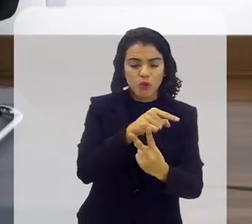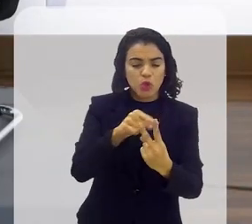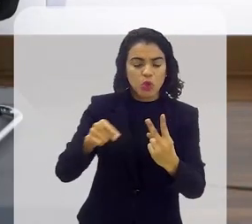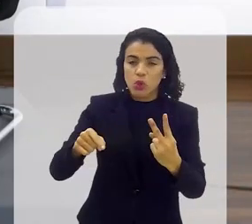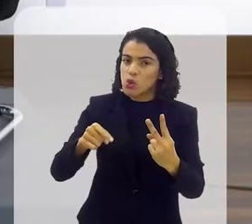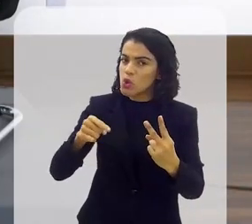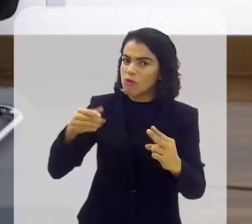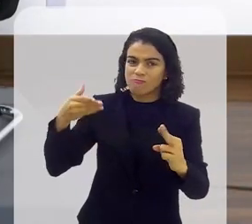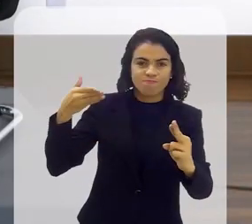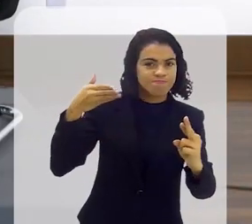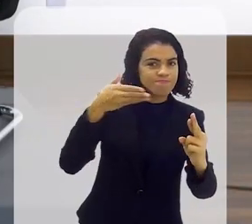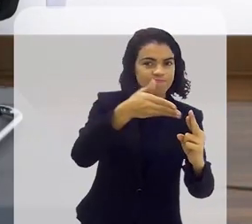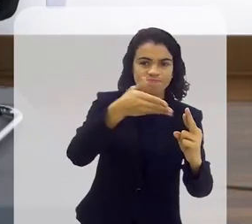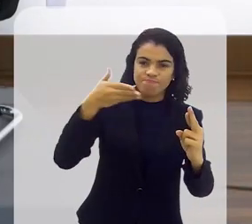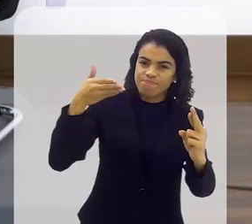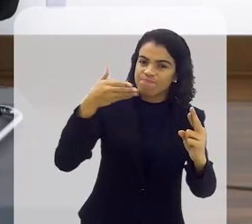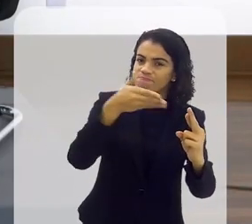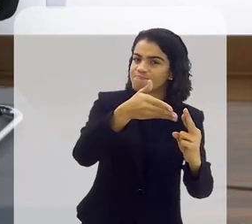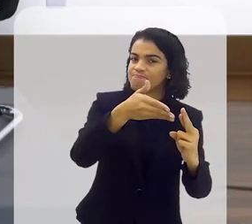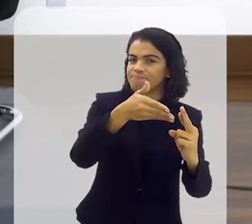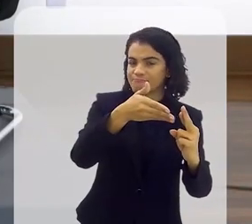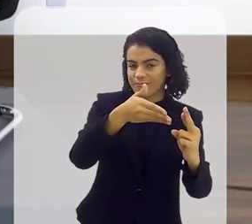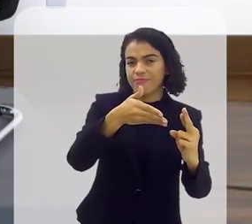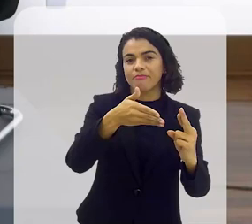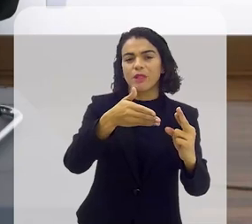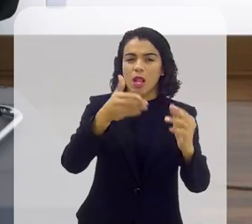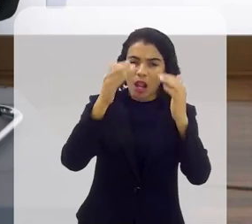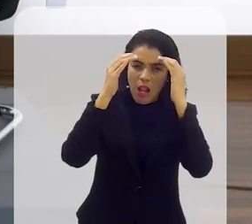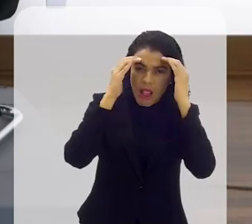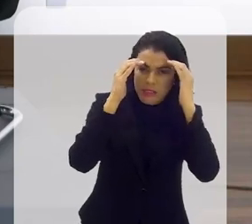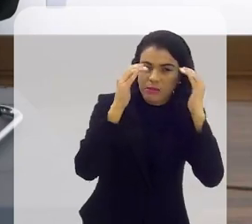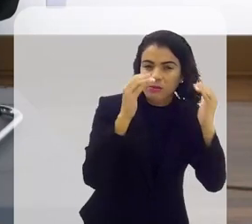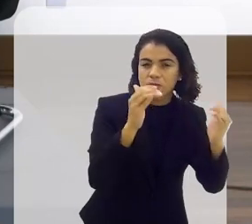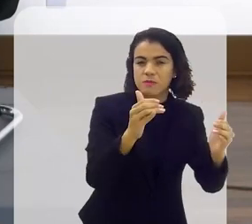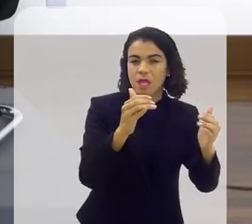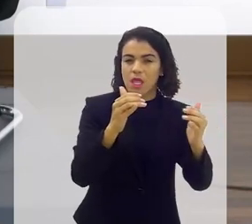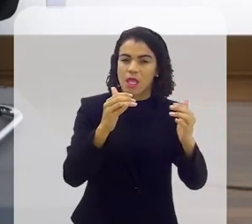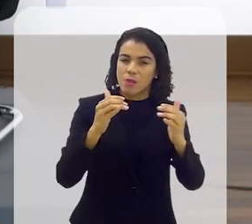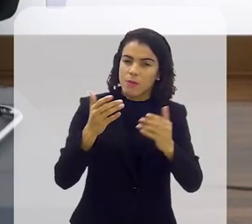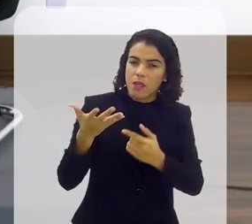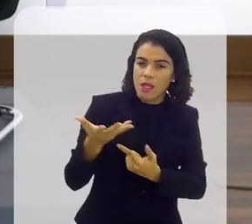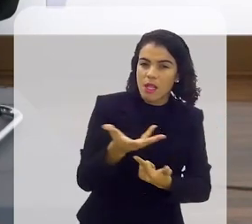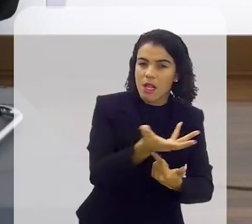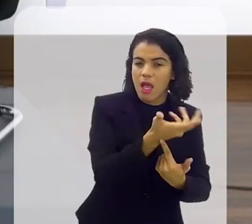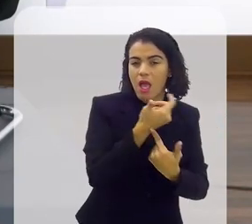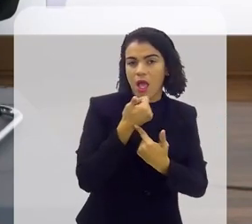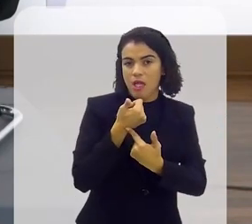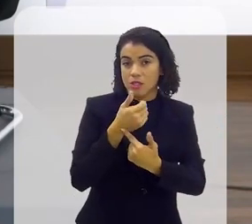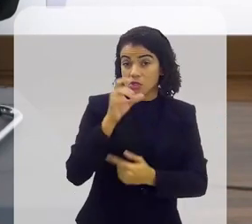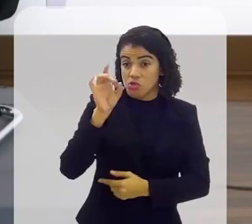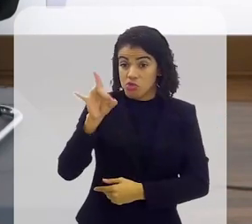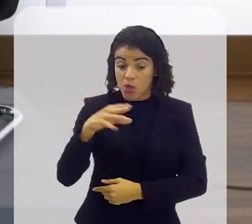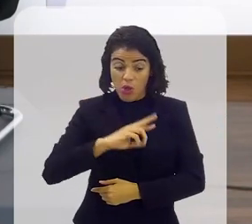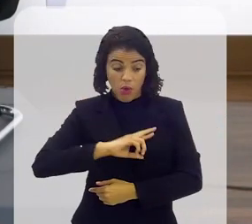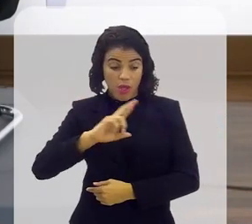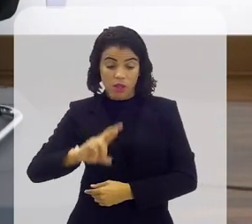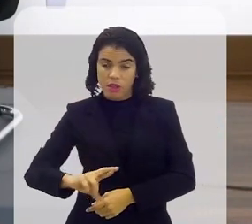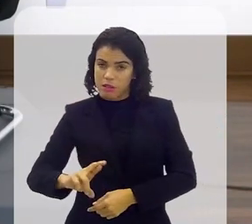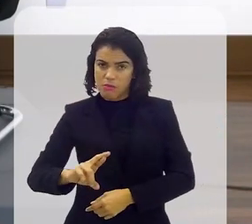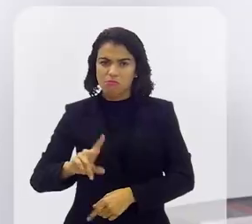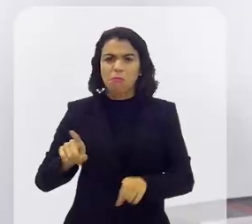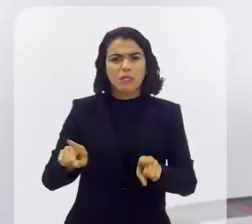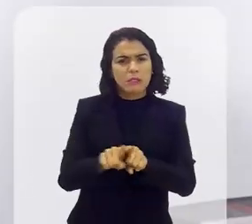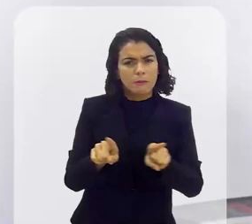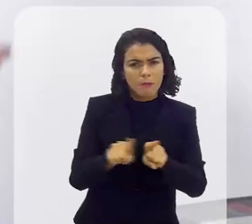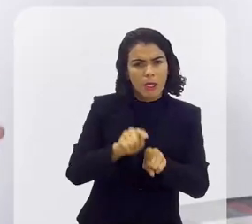dois ícones realmente nisso nessa luta pelo respeito pela arte não só